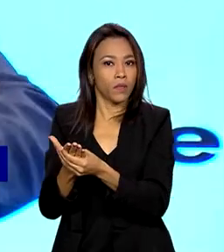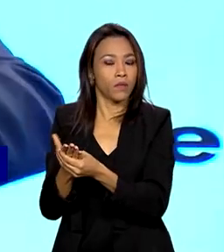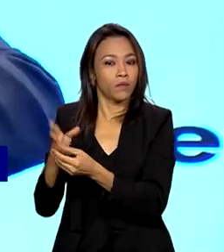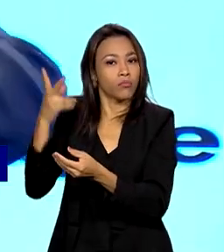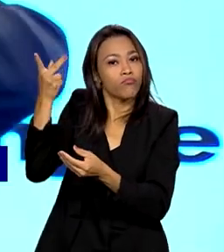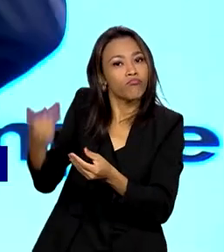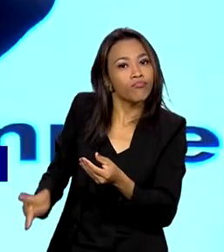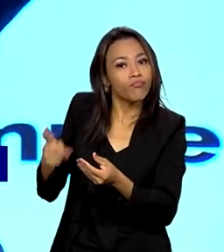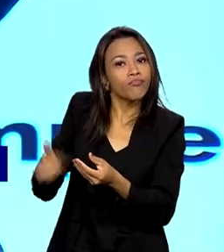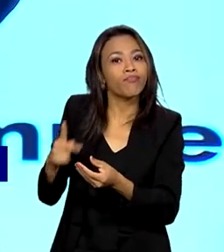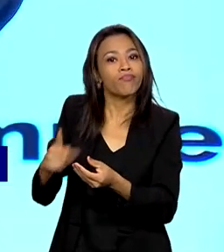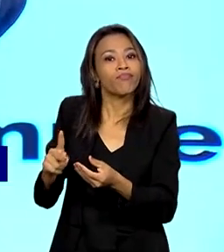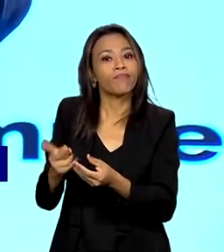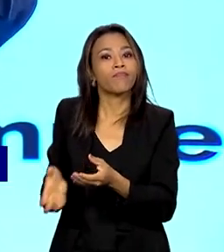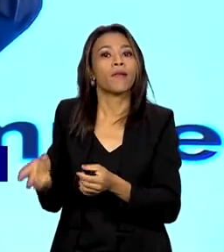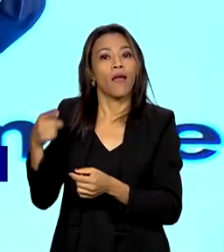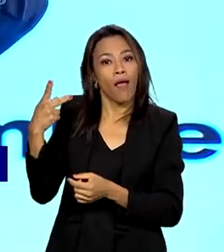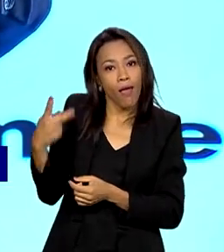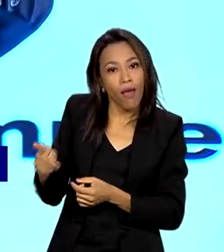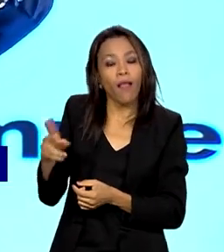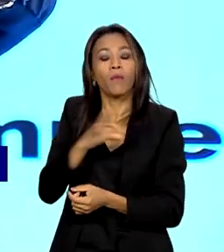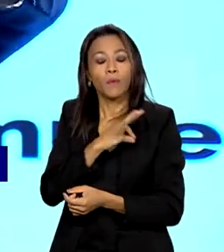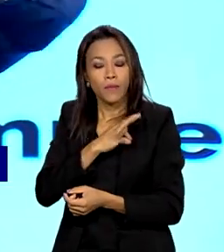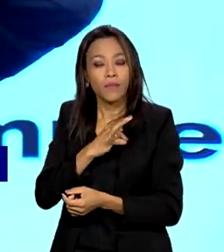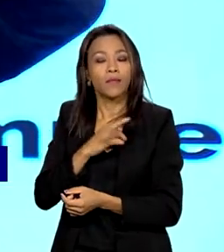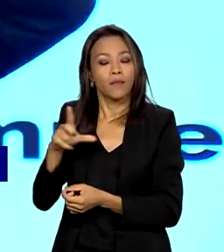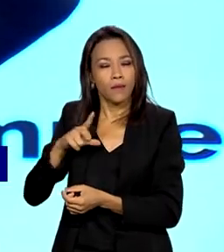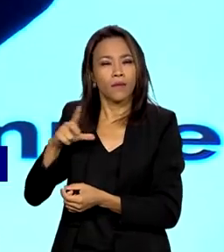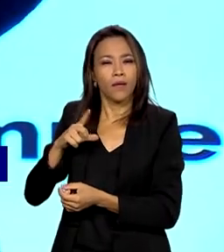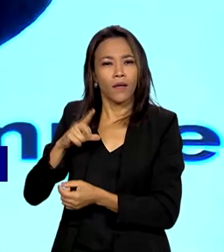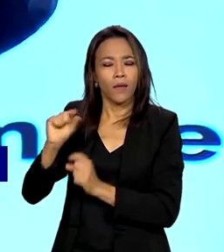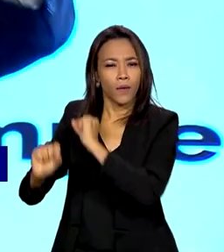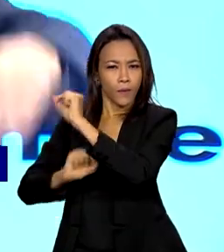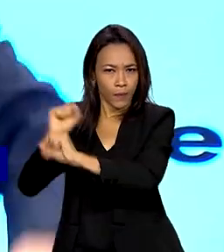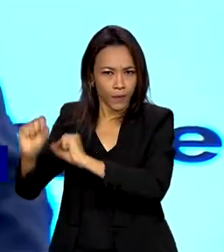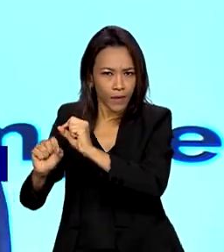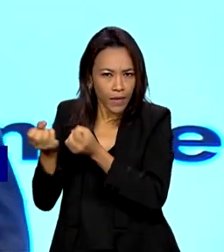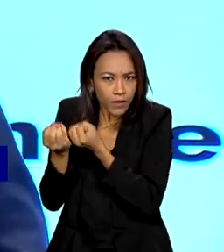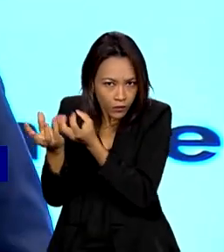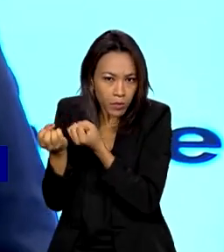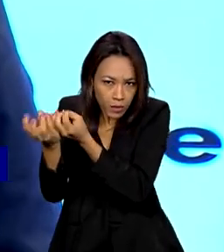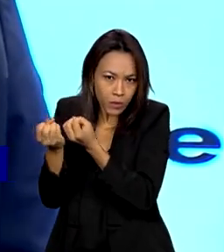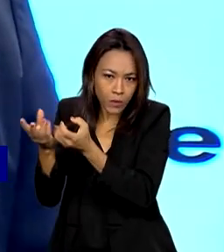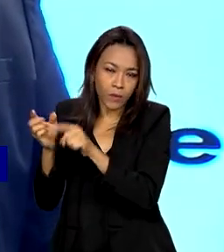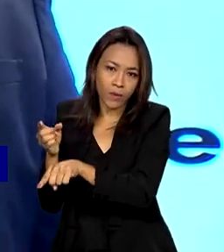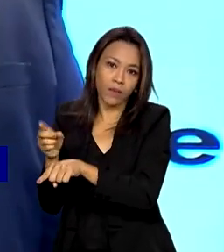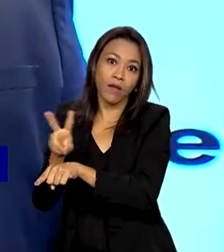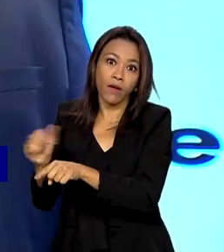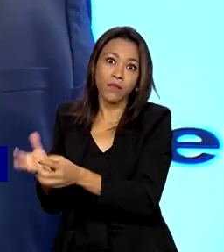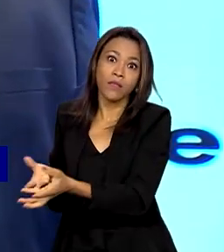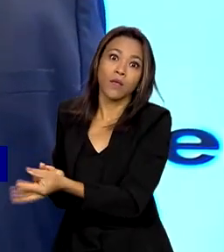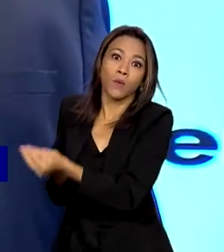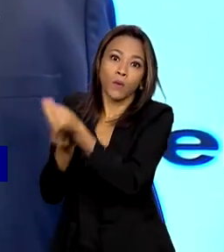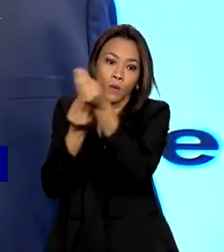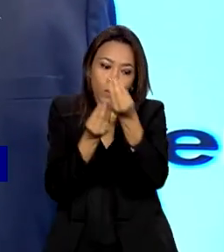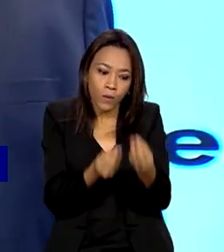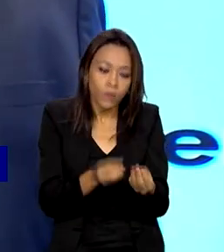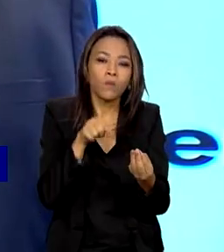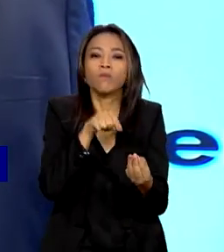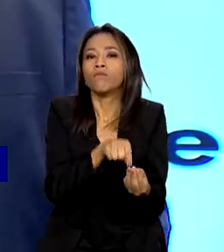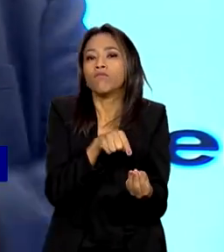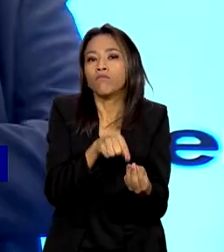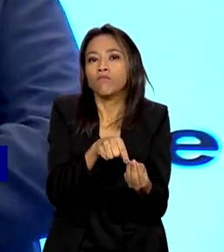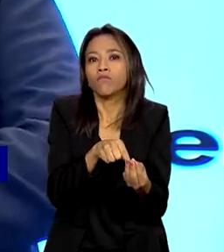A Polícia Federal tem os inquéritos instaurados, por conseguinte, esses dados serão submetidos ao conhecimento